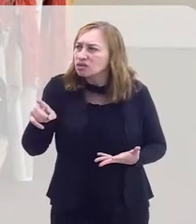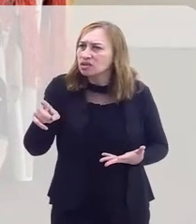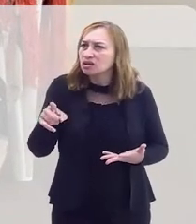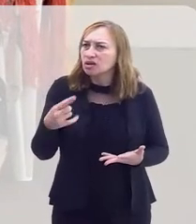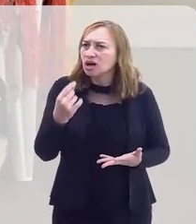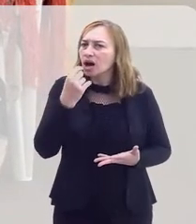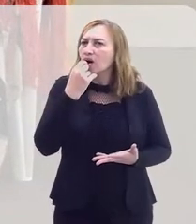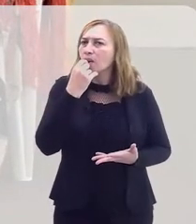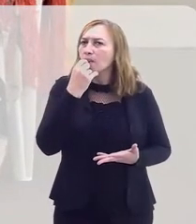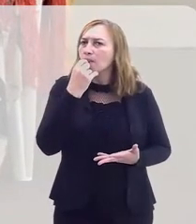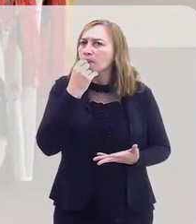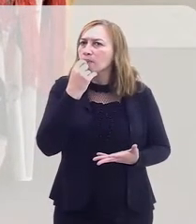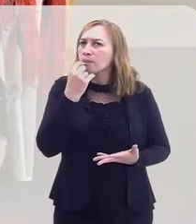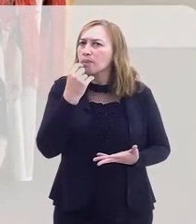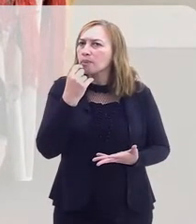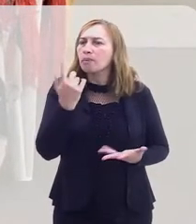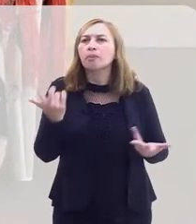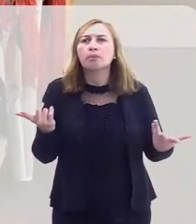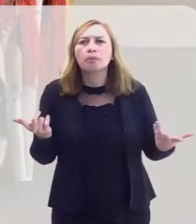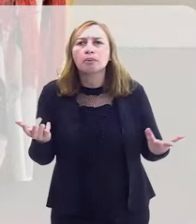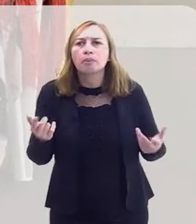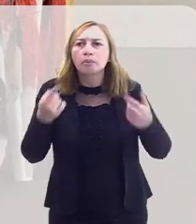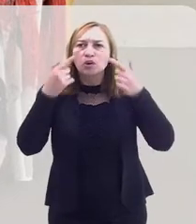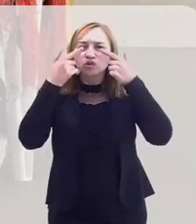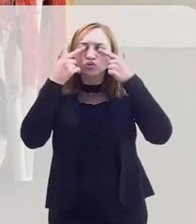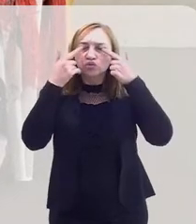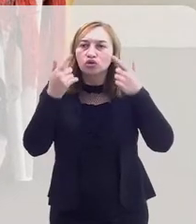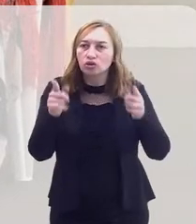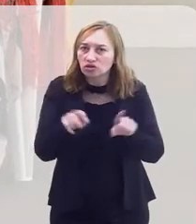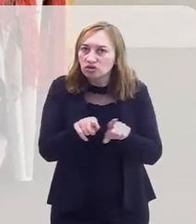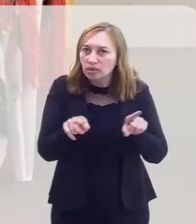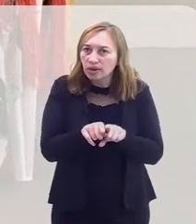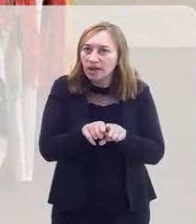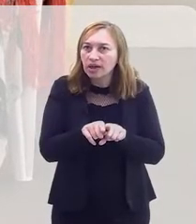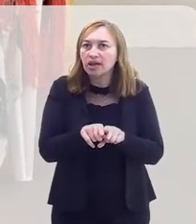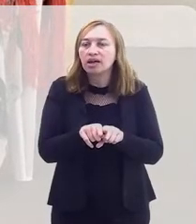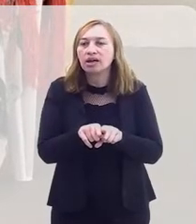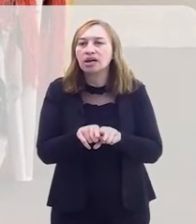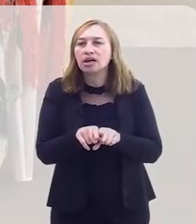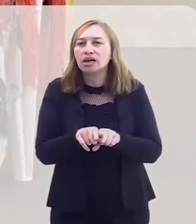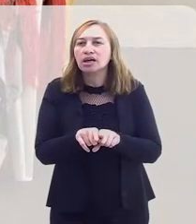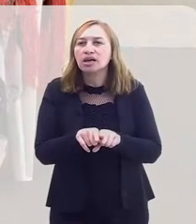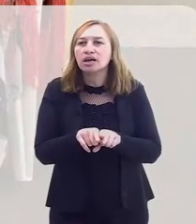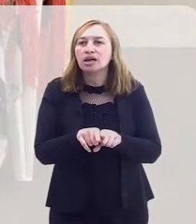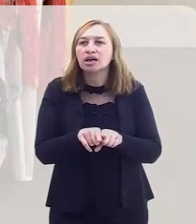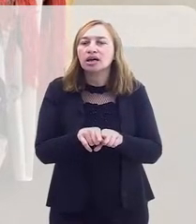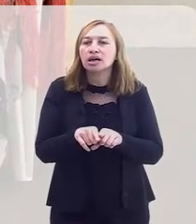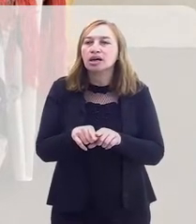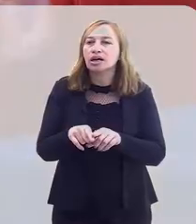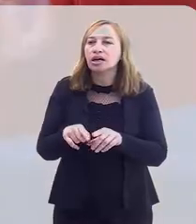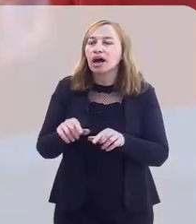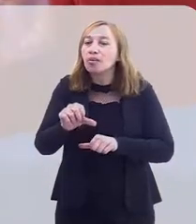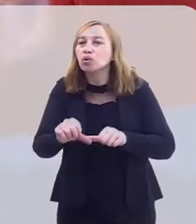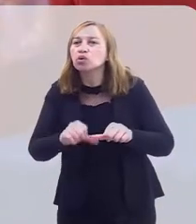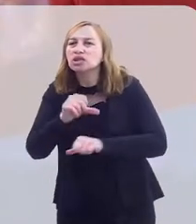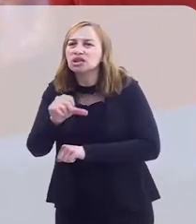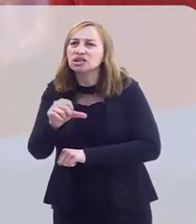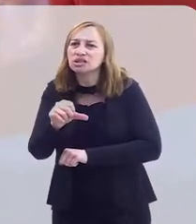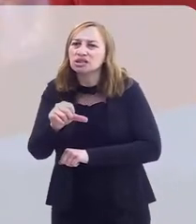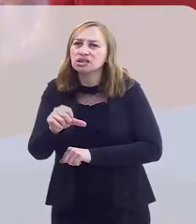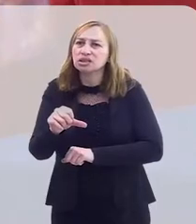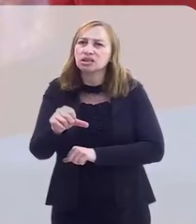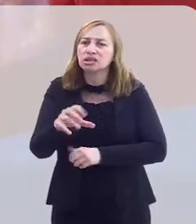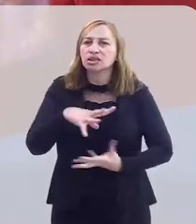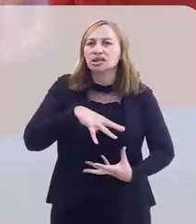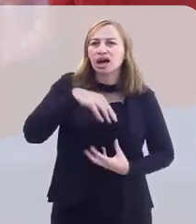colocam na boca da pessoa que fez sua passagem. olhos também, Nos olhos também. Nos olhos, é. Isso é para a passagem do barqueiro,